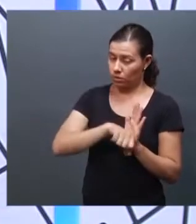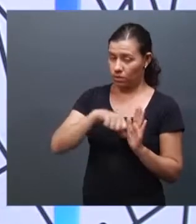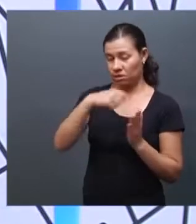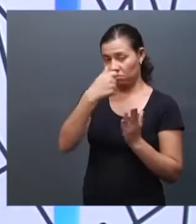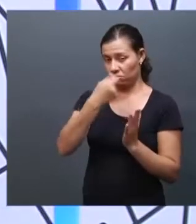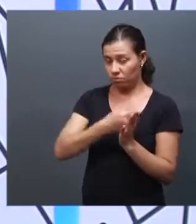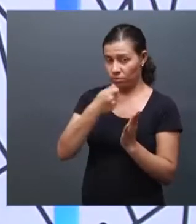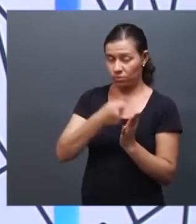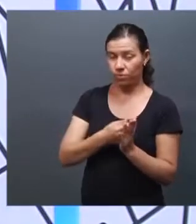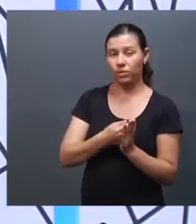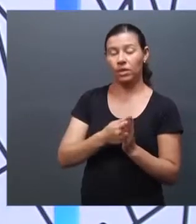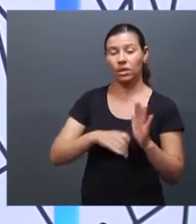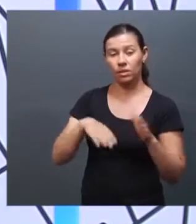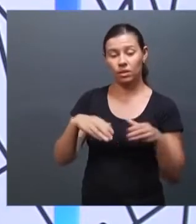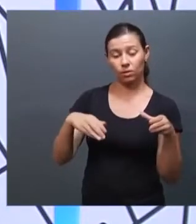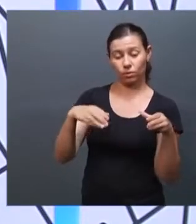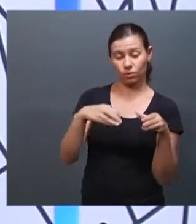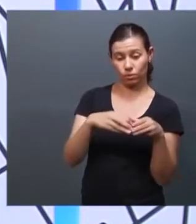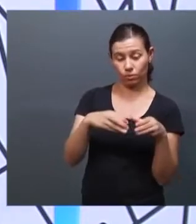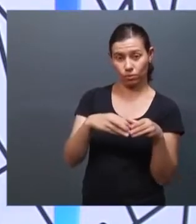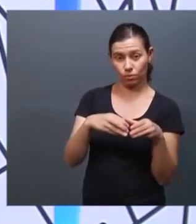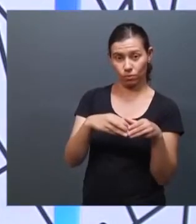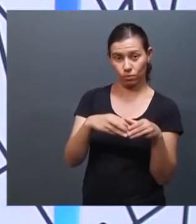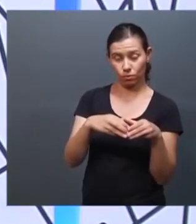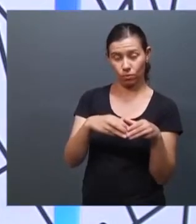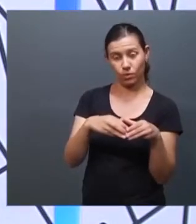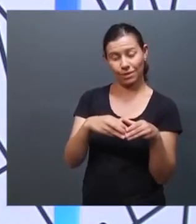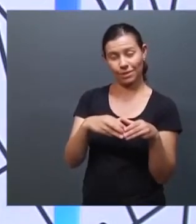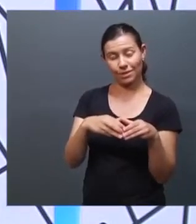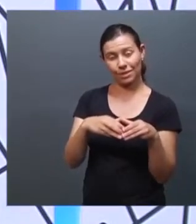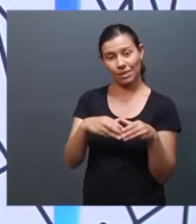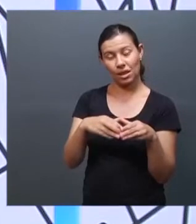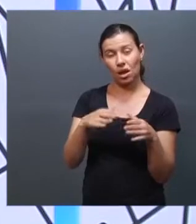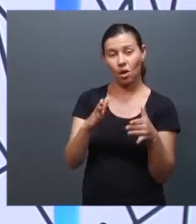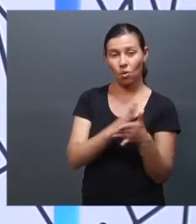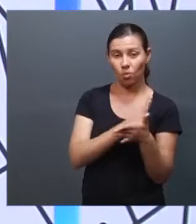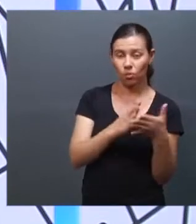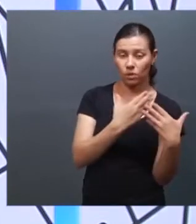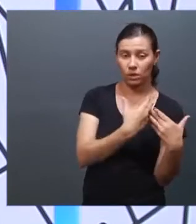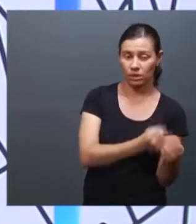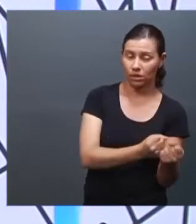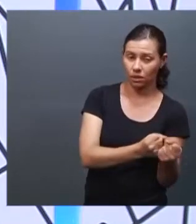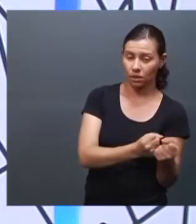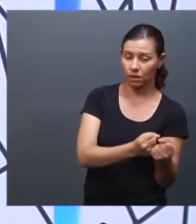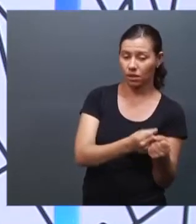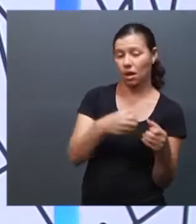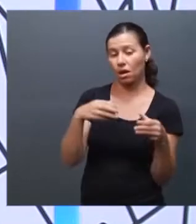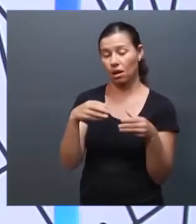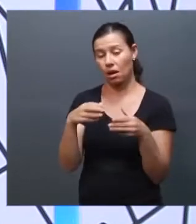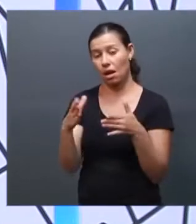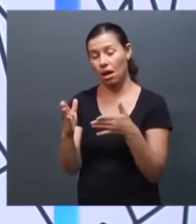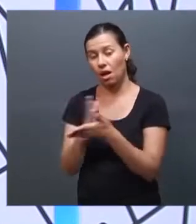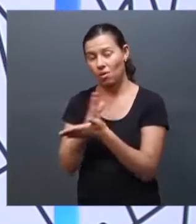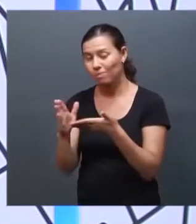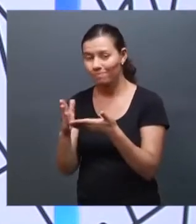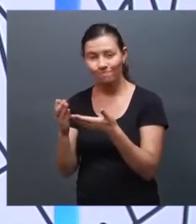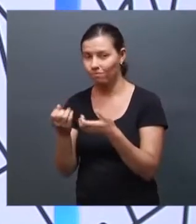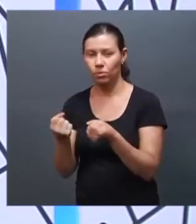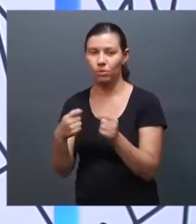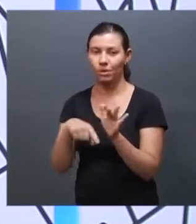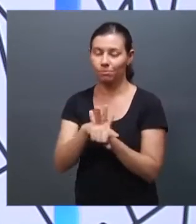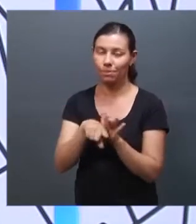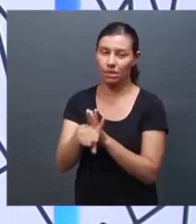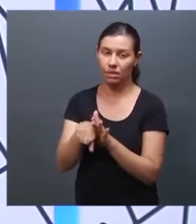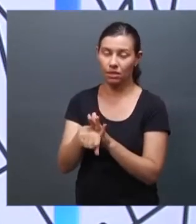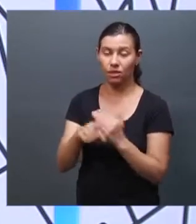do próprio movimento, dentro das próprias pesquisadores, no próprio campo. Mas, hoje, que a gente